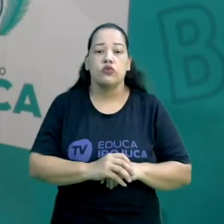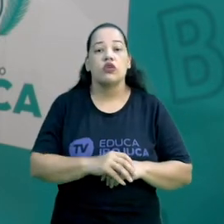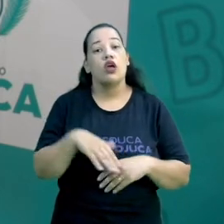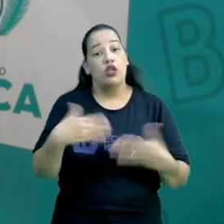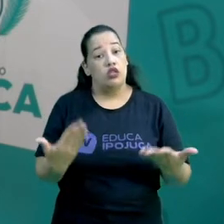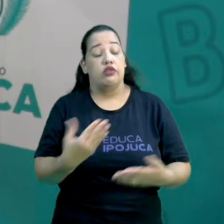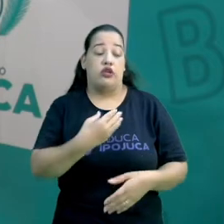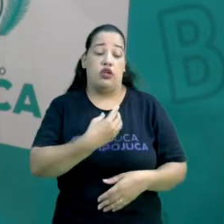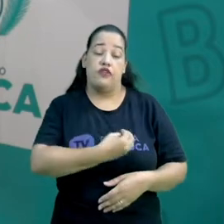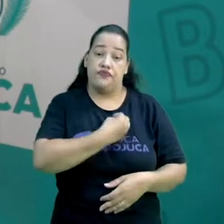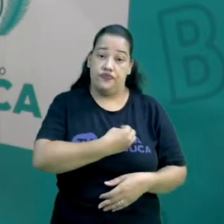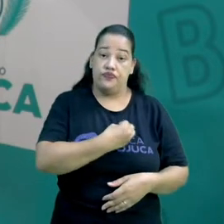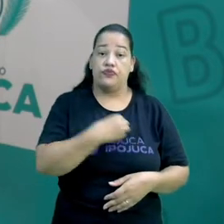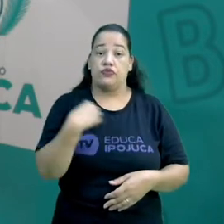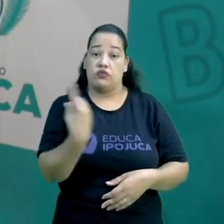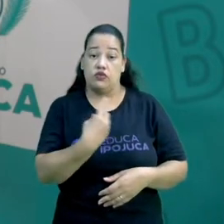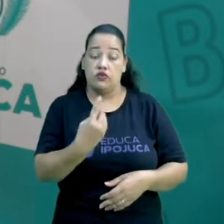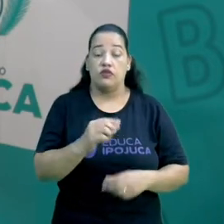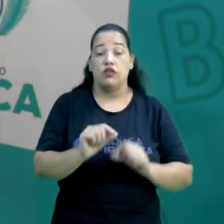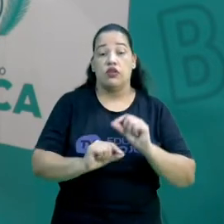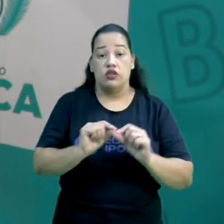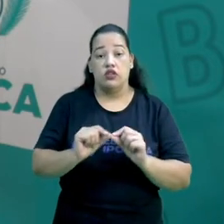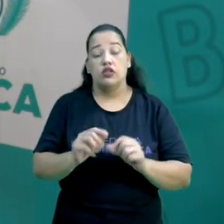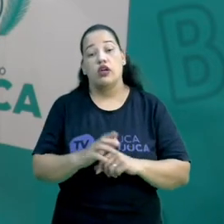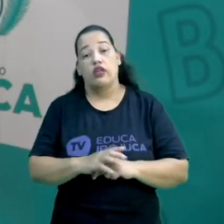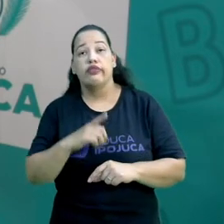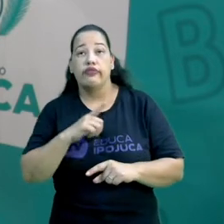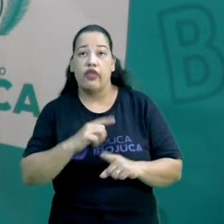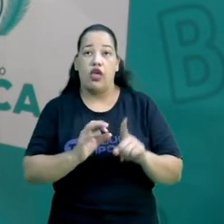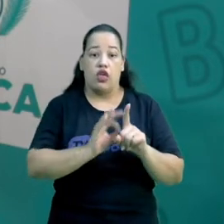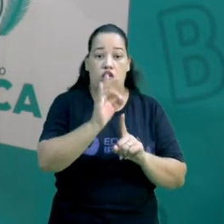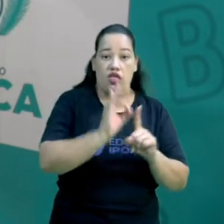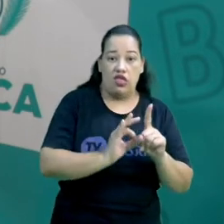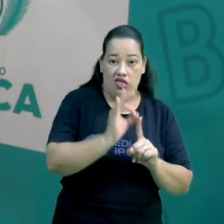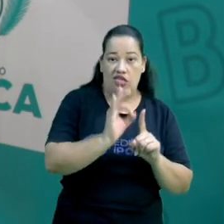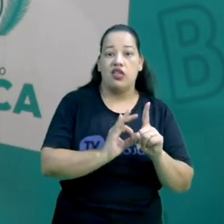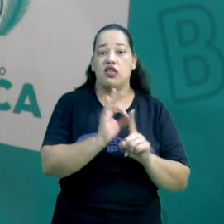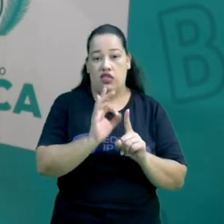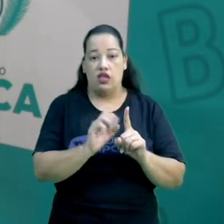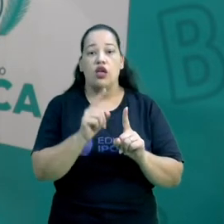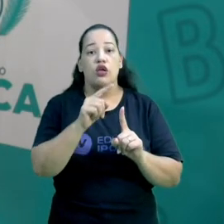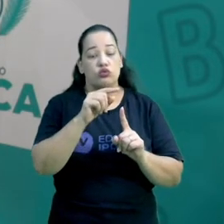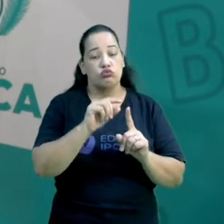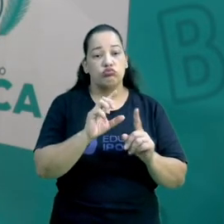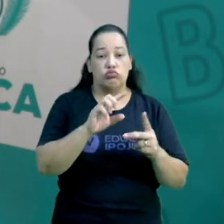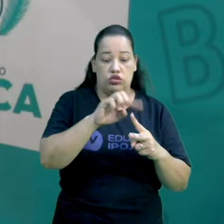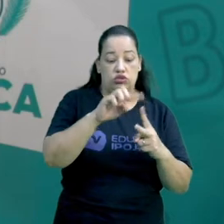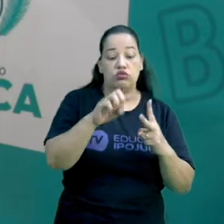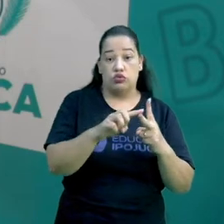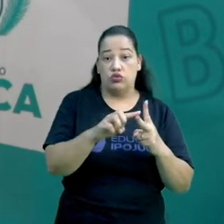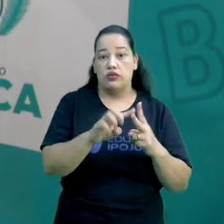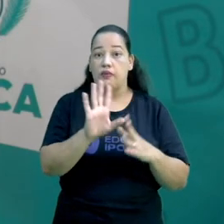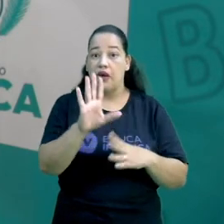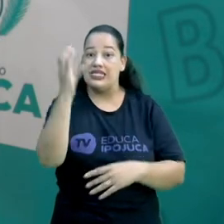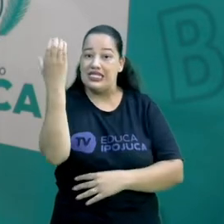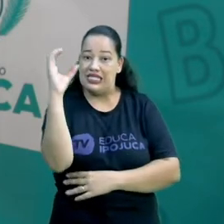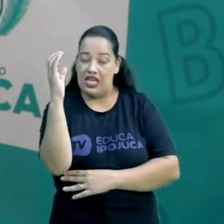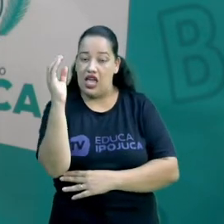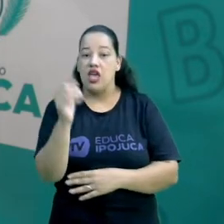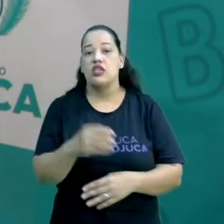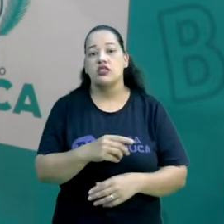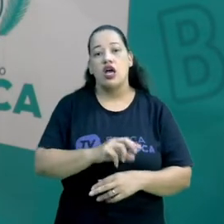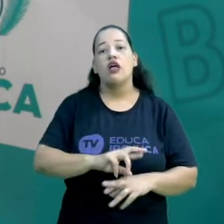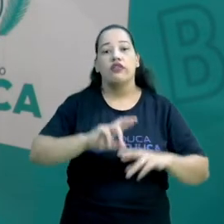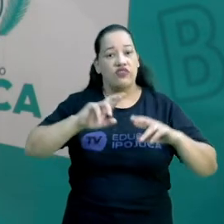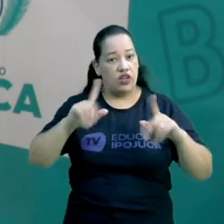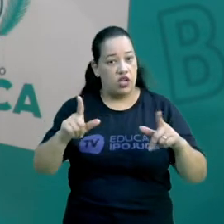nosso dia a dia, a gente usa a escala Celso ou Fahrenheit. Mas, dentro da ciência, como a gente